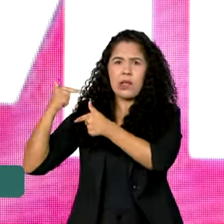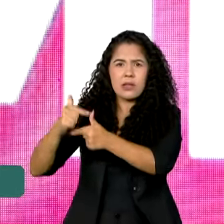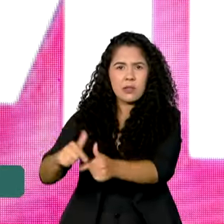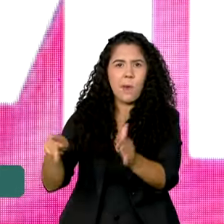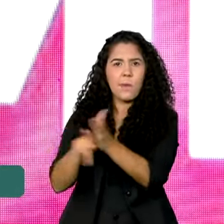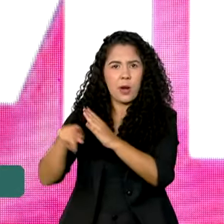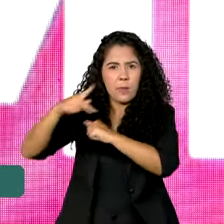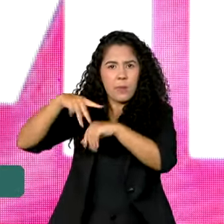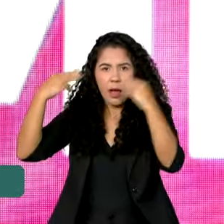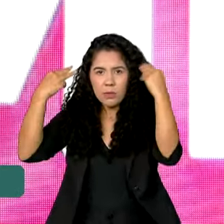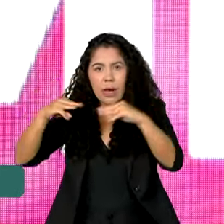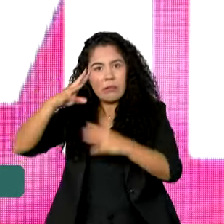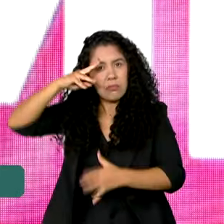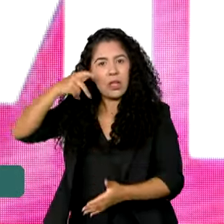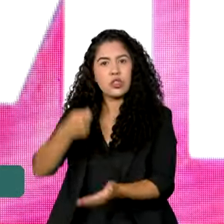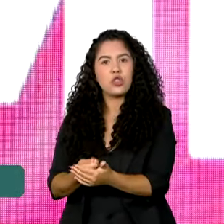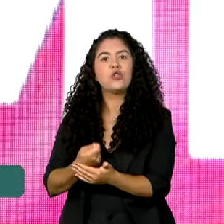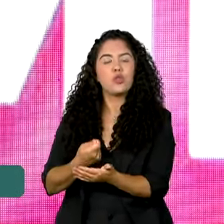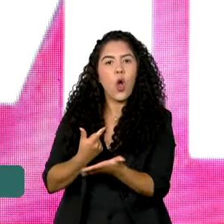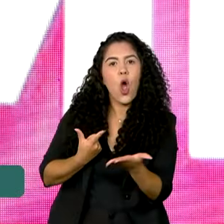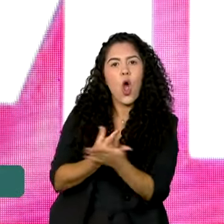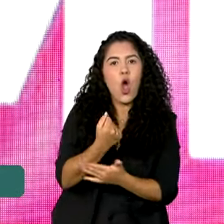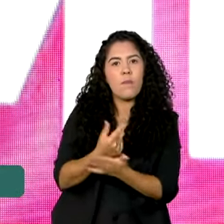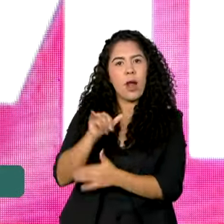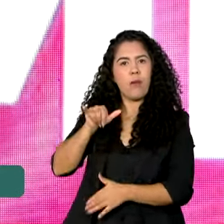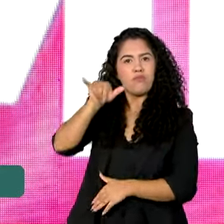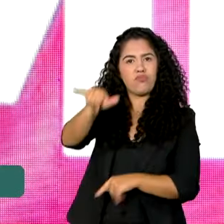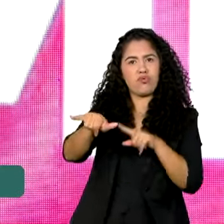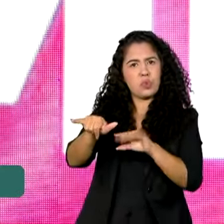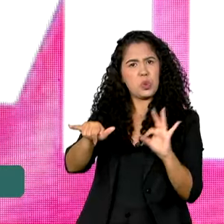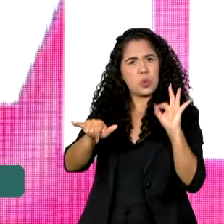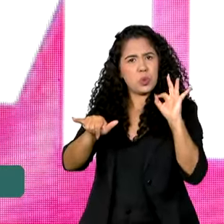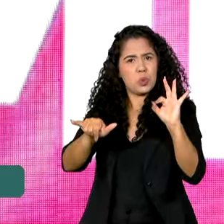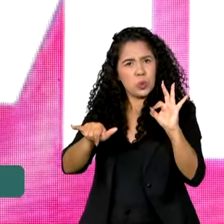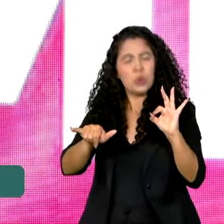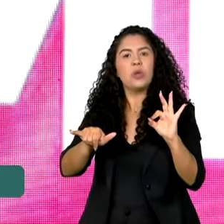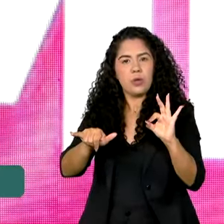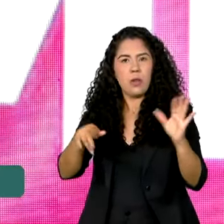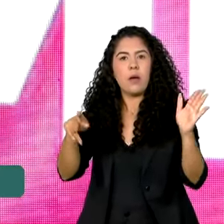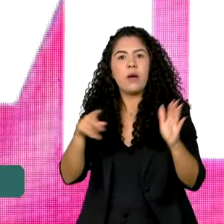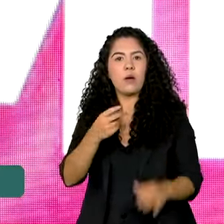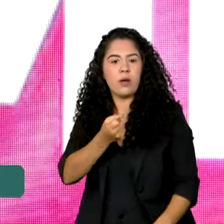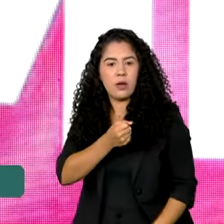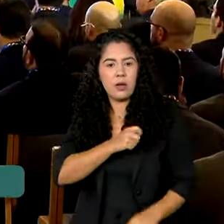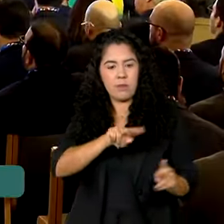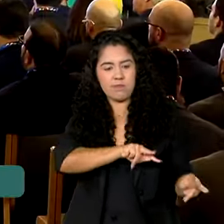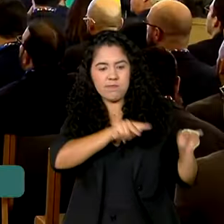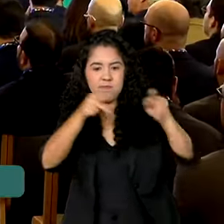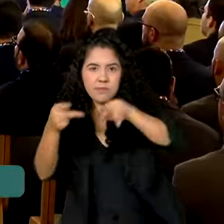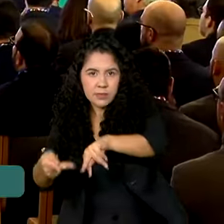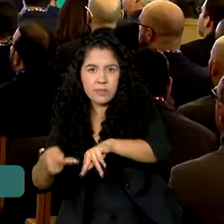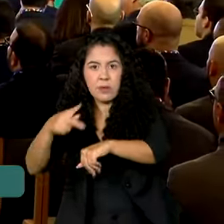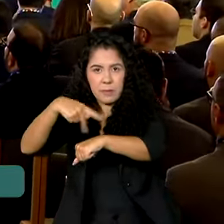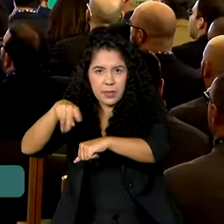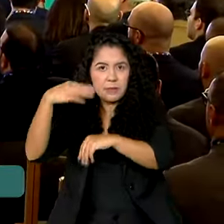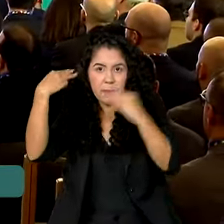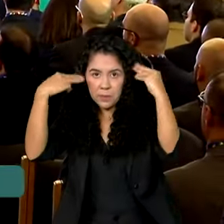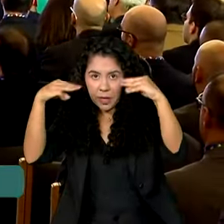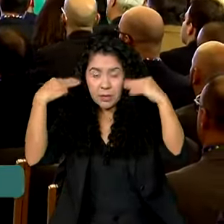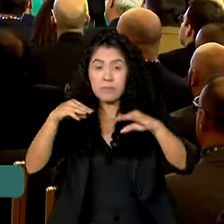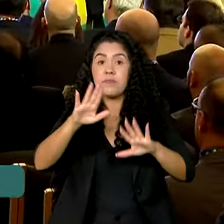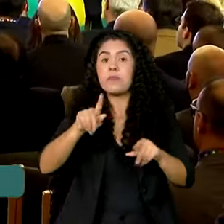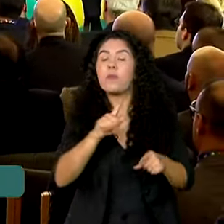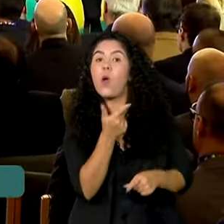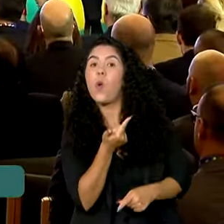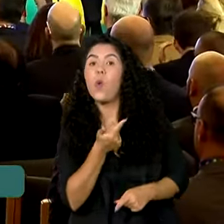decidiu pela compra dos modernos jatos Embraer da família E2 para sua frota. Um outro